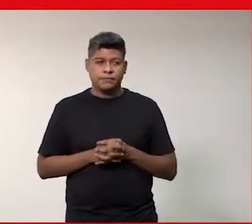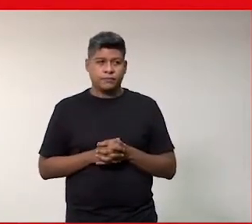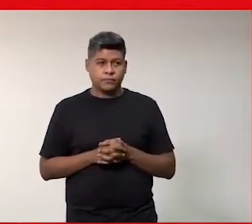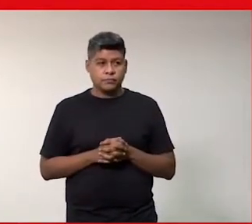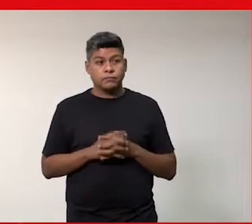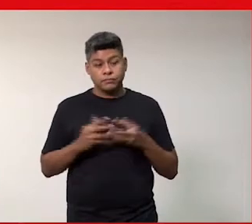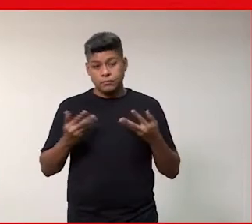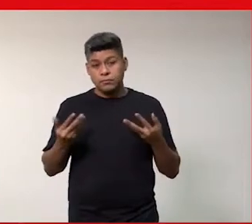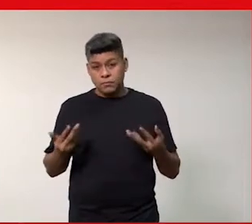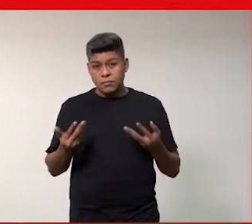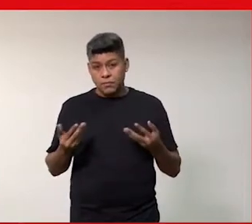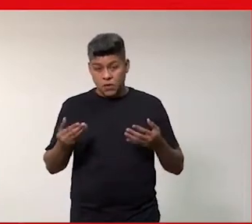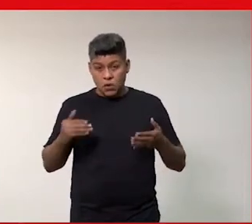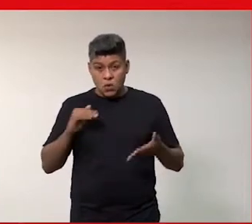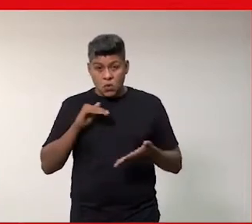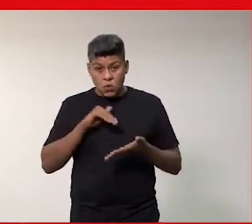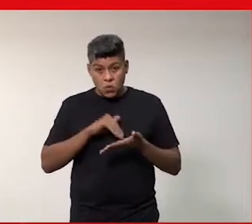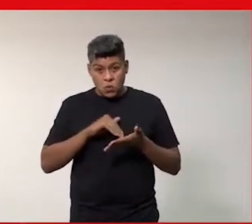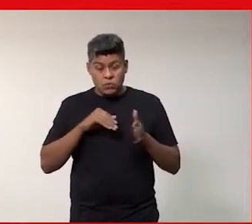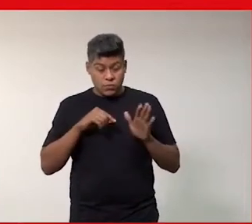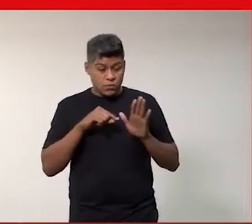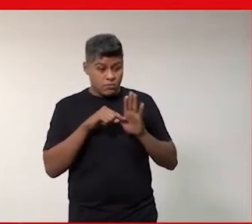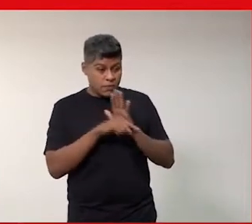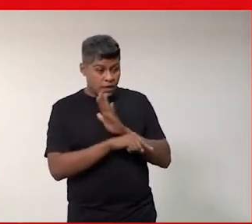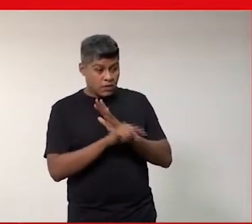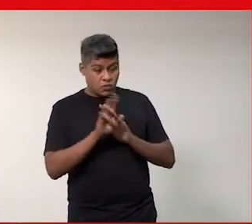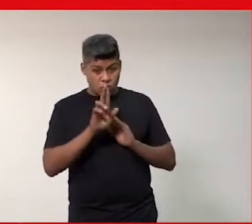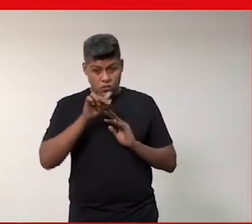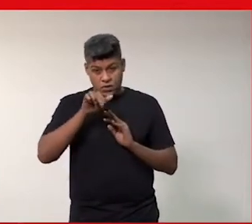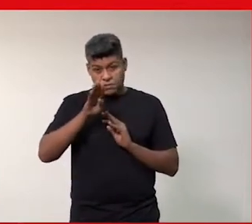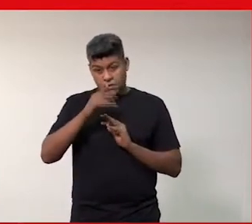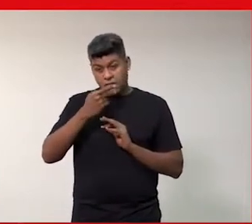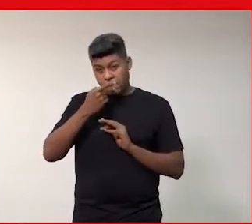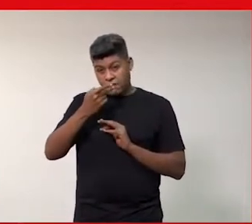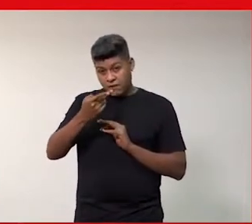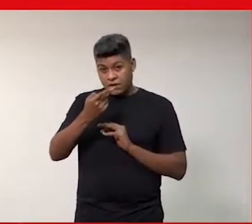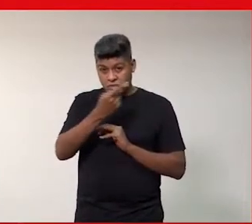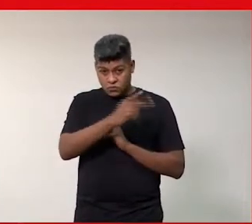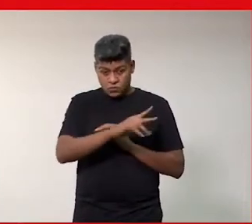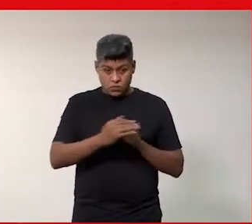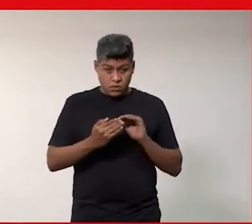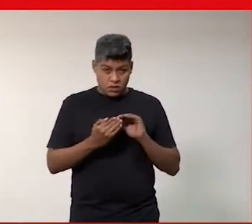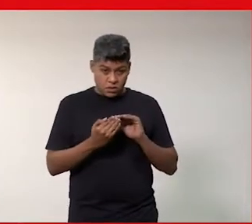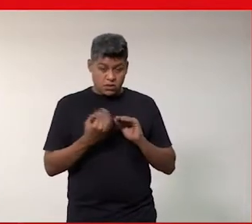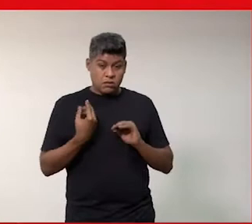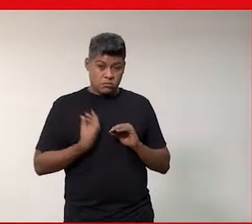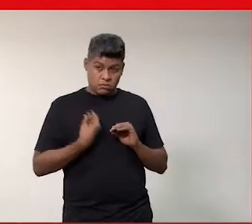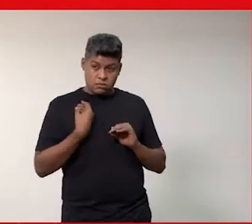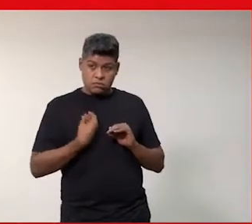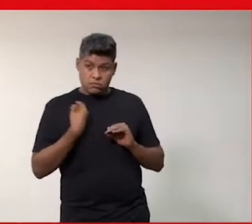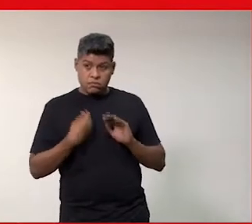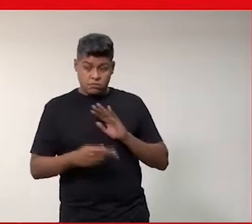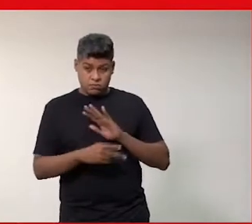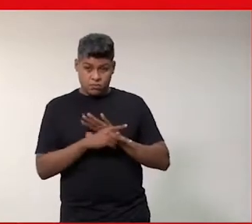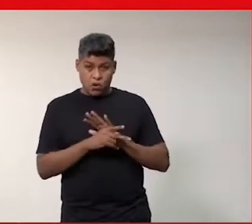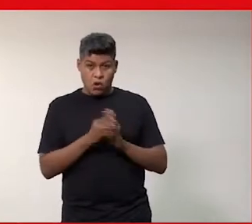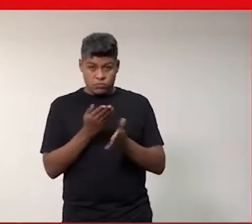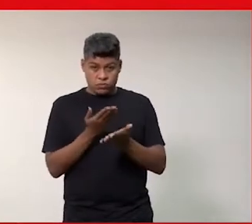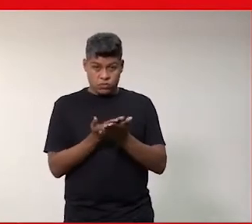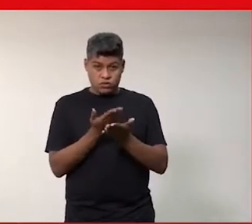E aí, por último, aqui na pergunta da UNB, se não sou resistente, algum fator interfere na realização dos seus estudos?